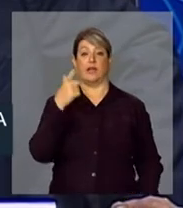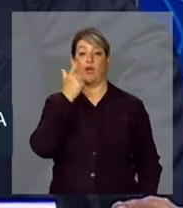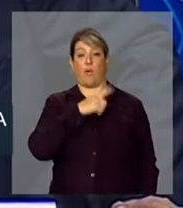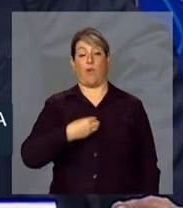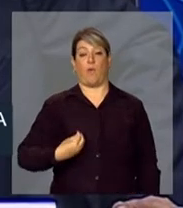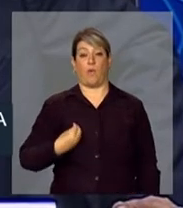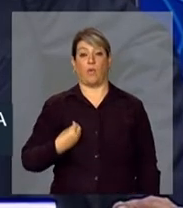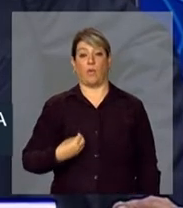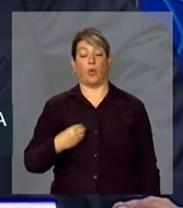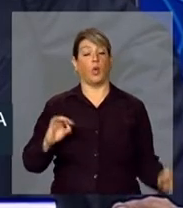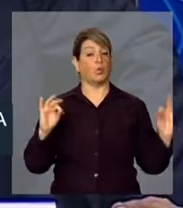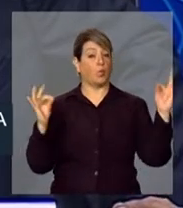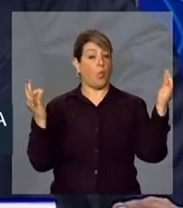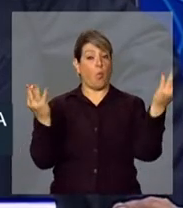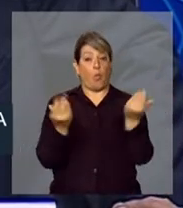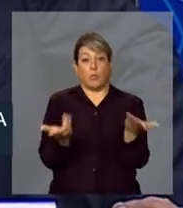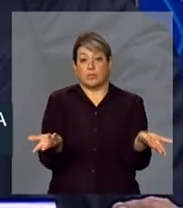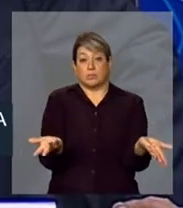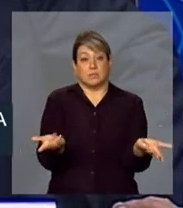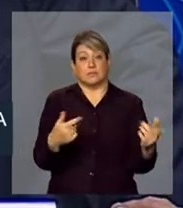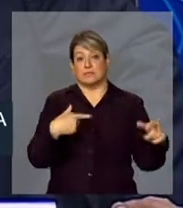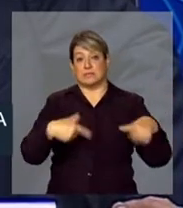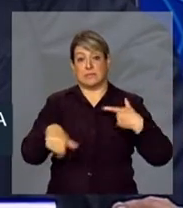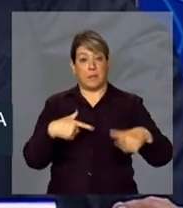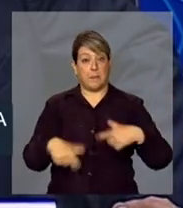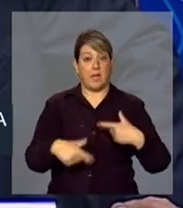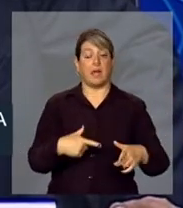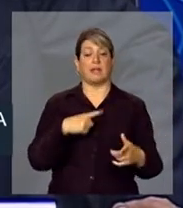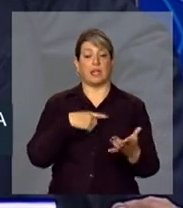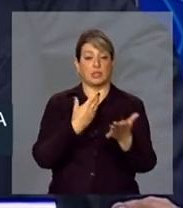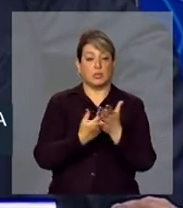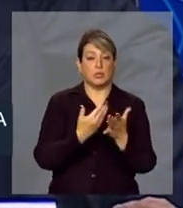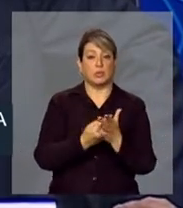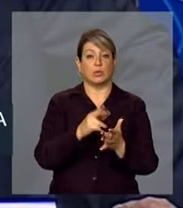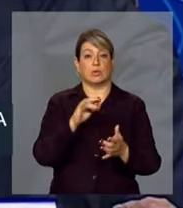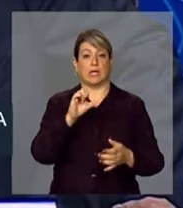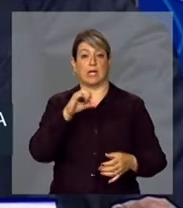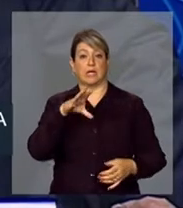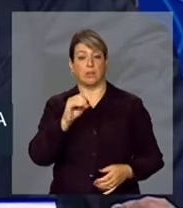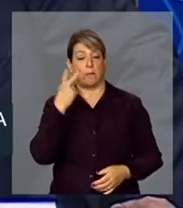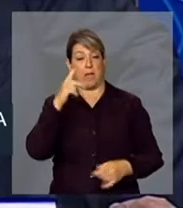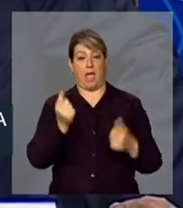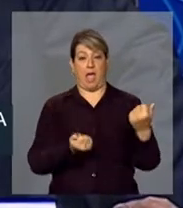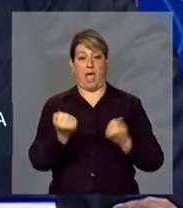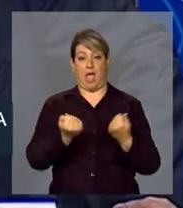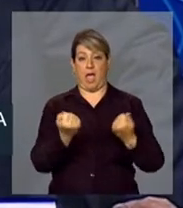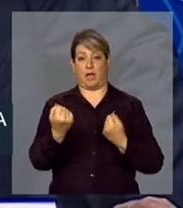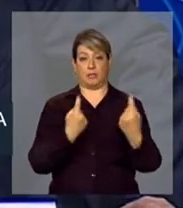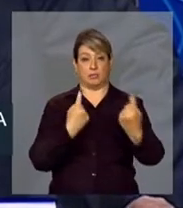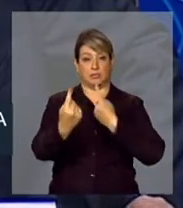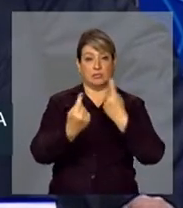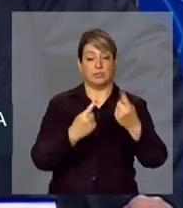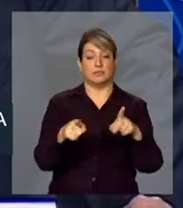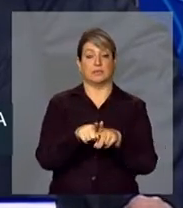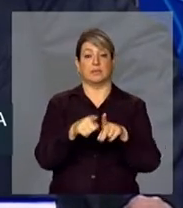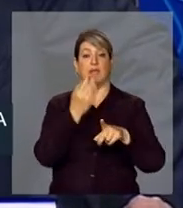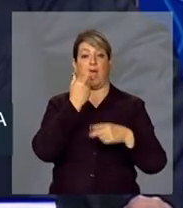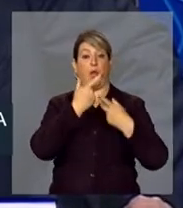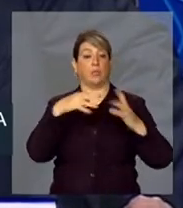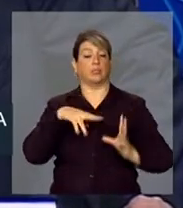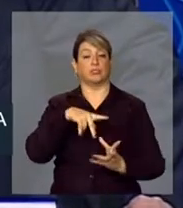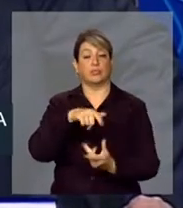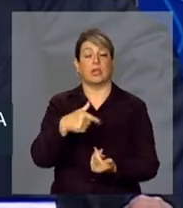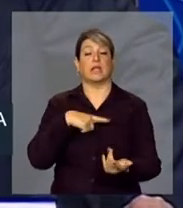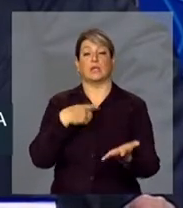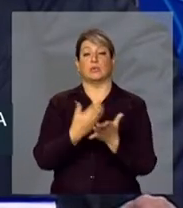em todas as atividades. Há estudo de risco para o trânsito, há estudo de risco para a alimentação no mundo,